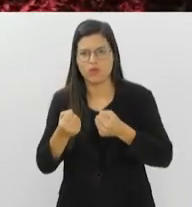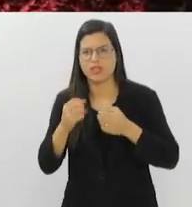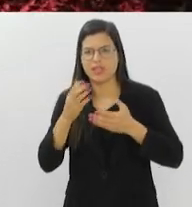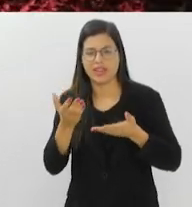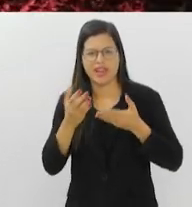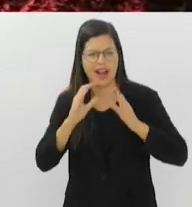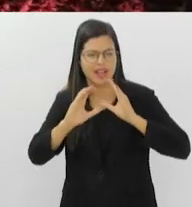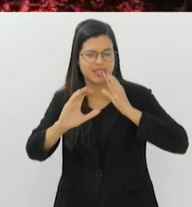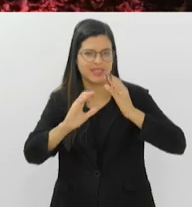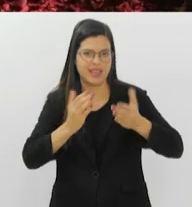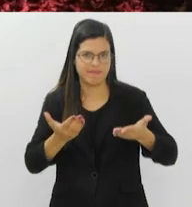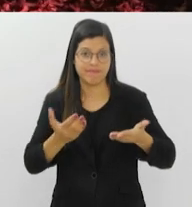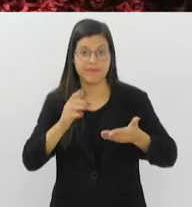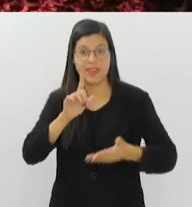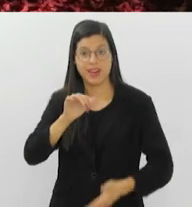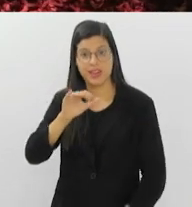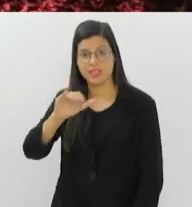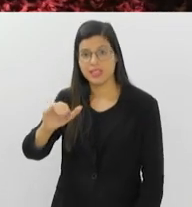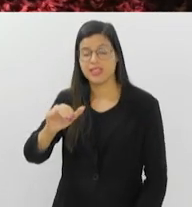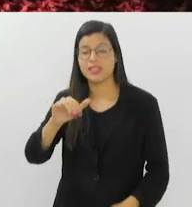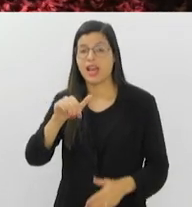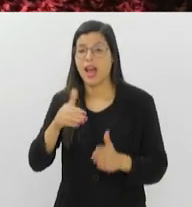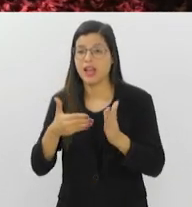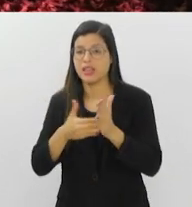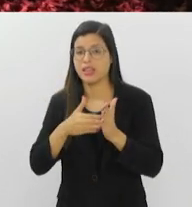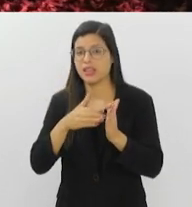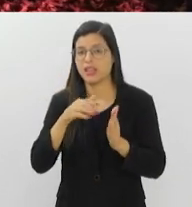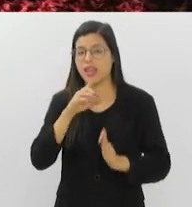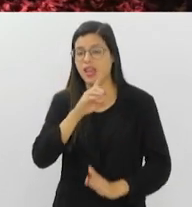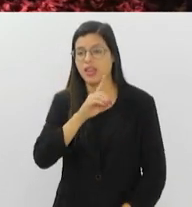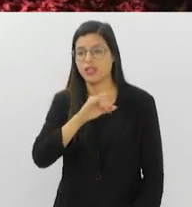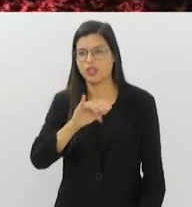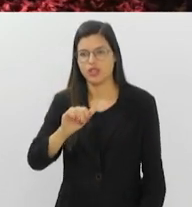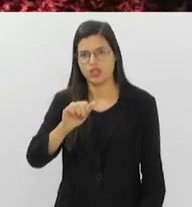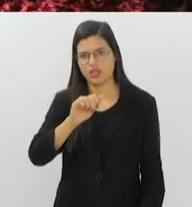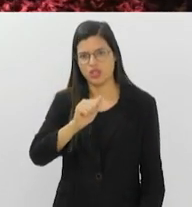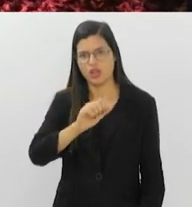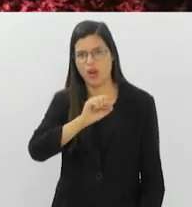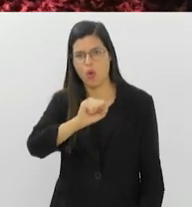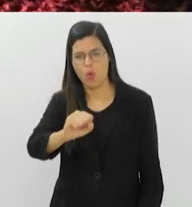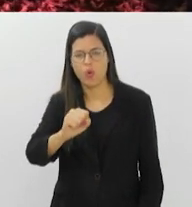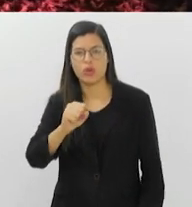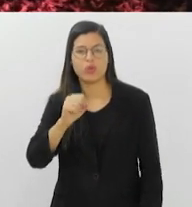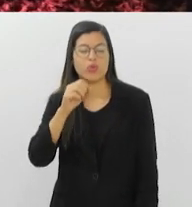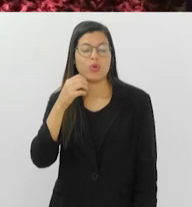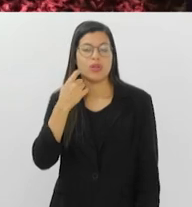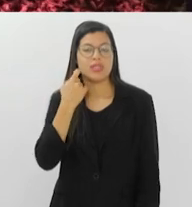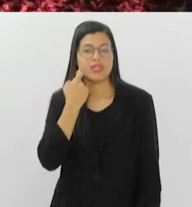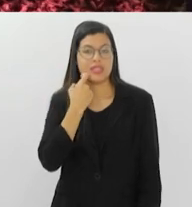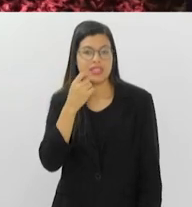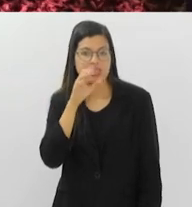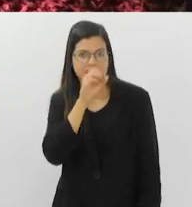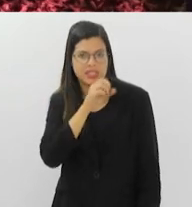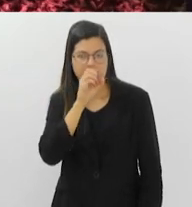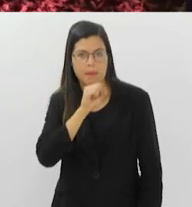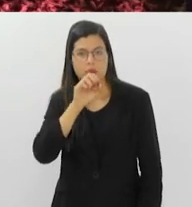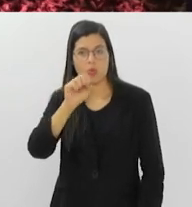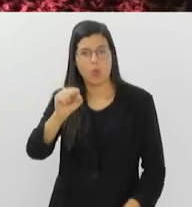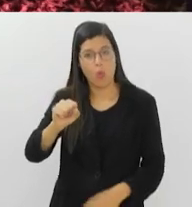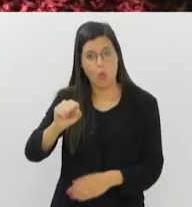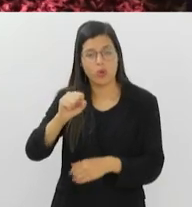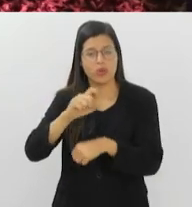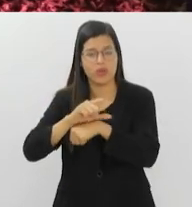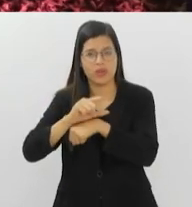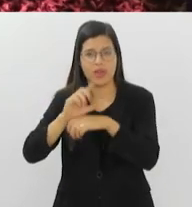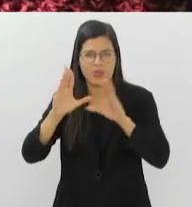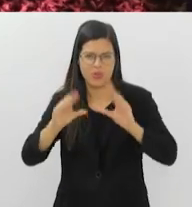Léci Brandão, na palma da mão, fica em cartaz até o dia 8 de setembro, sextas e sábados, às 8 horas da noite, e aos